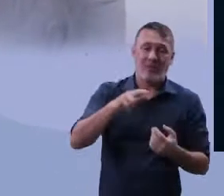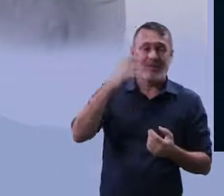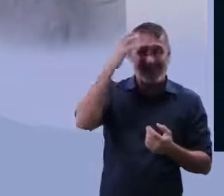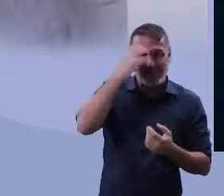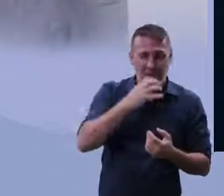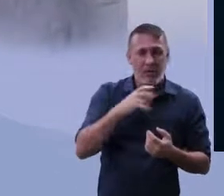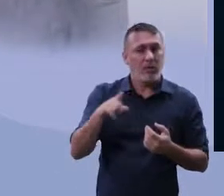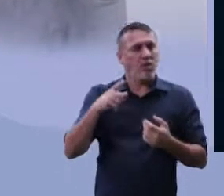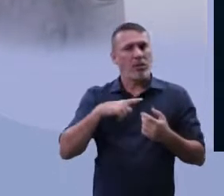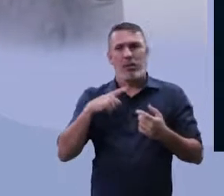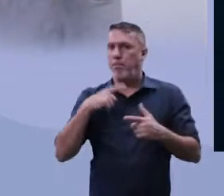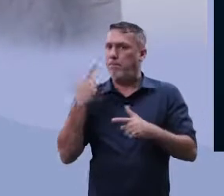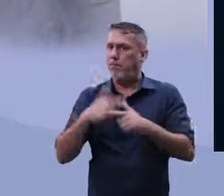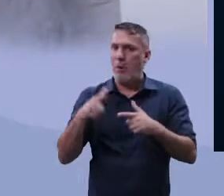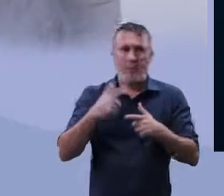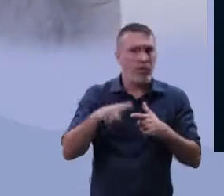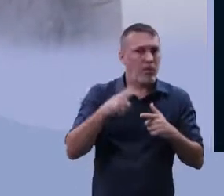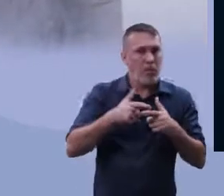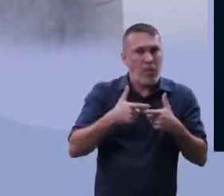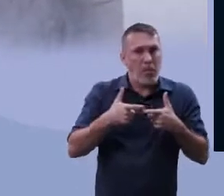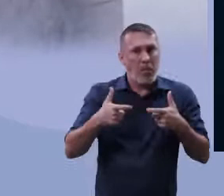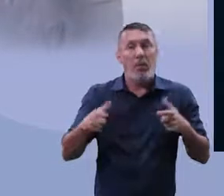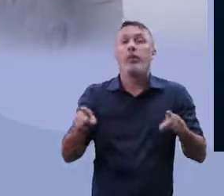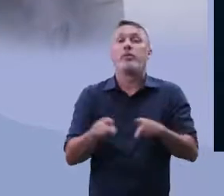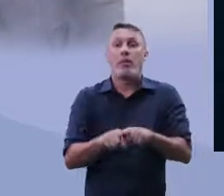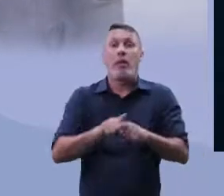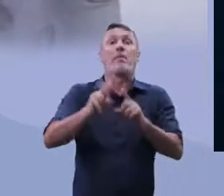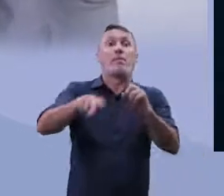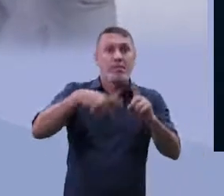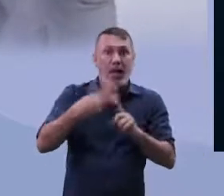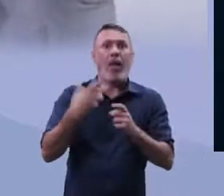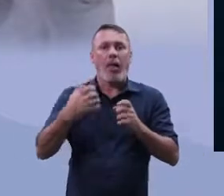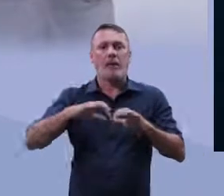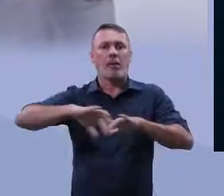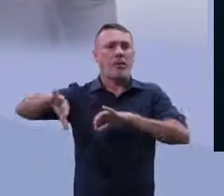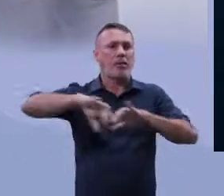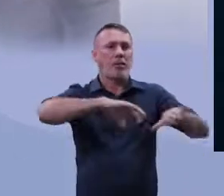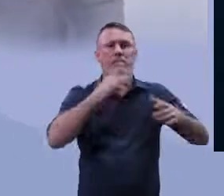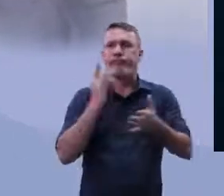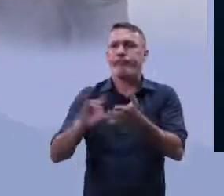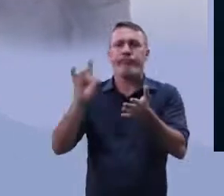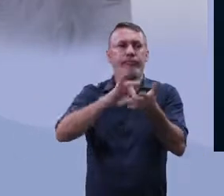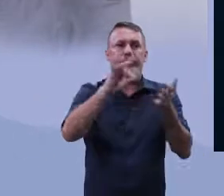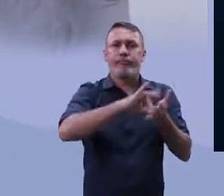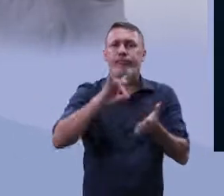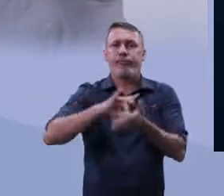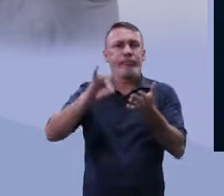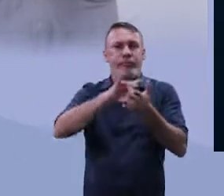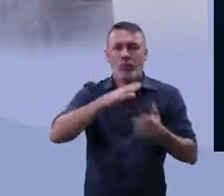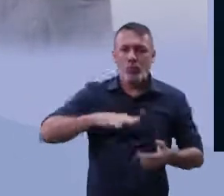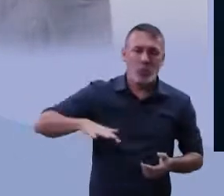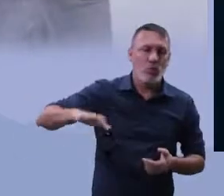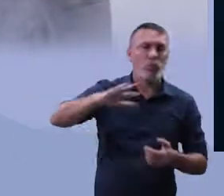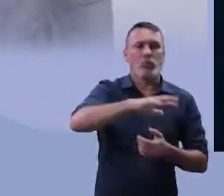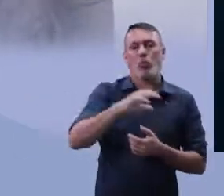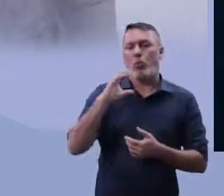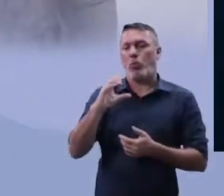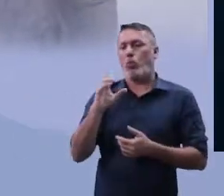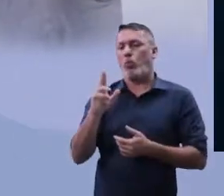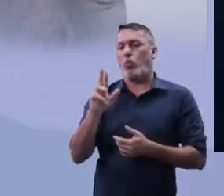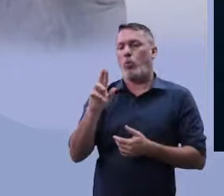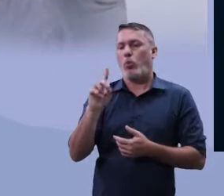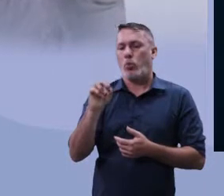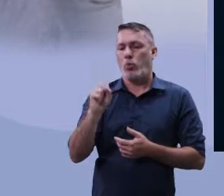conflituosa muito grande, e um processo de separatismo acontecendo ali no meio. Então, os curdos professam